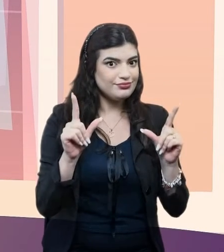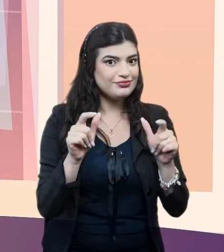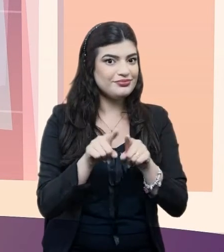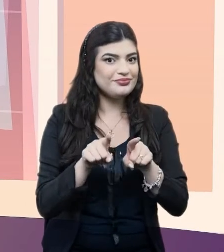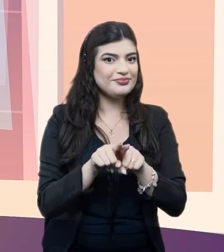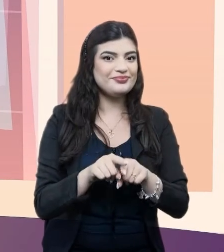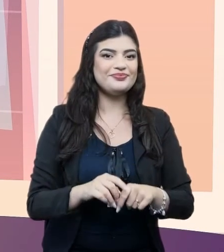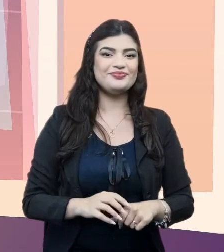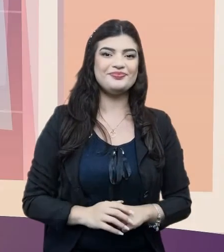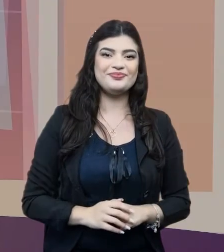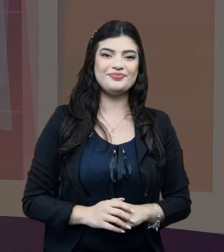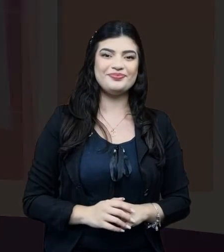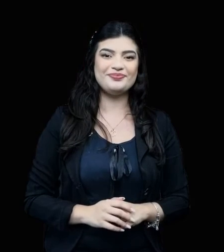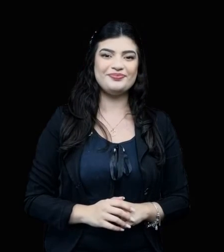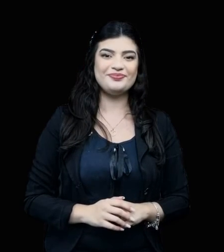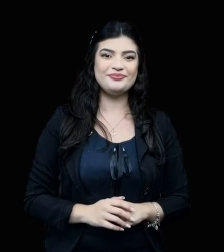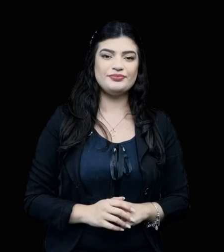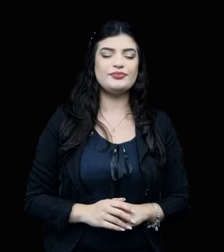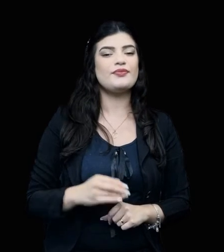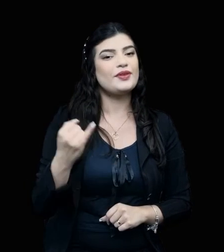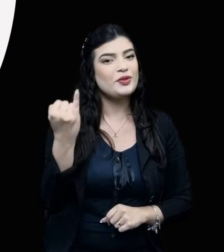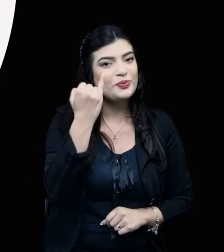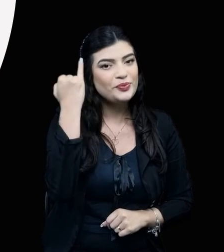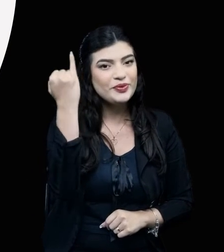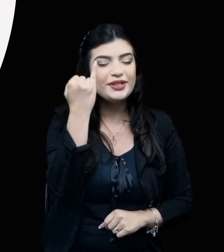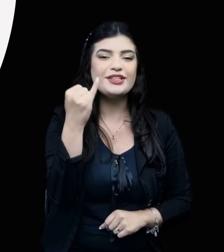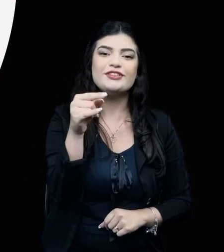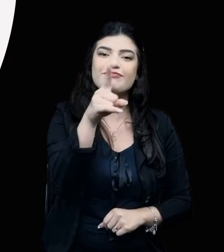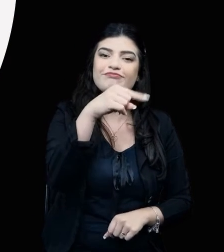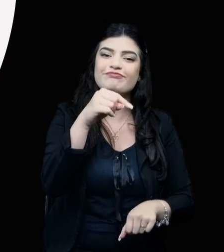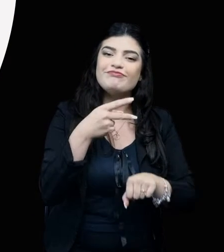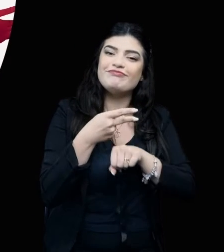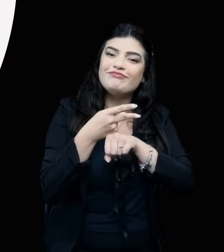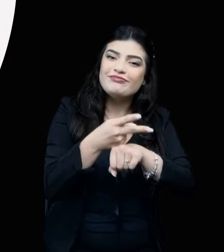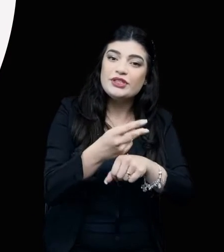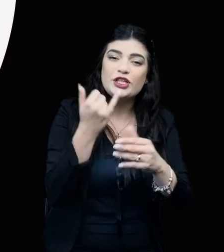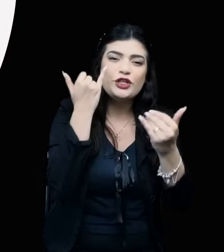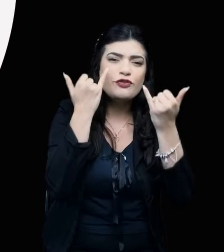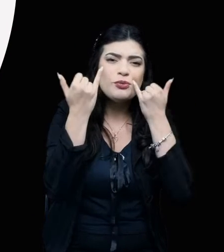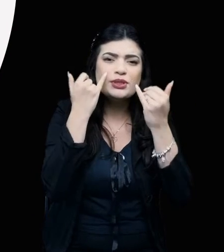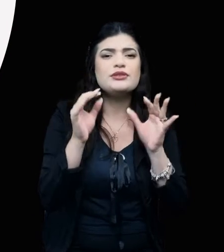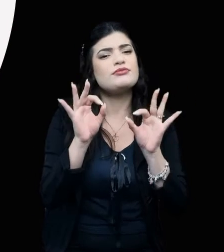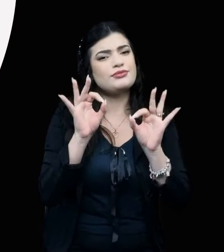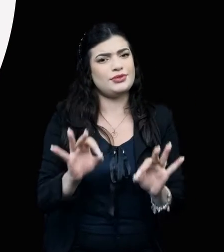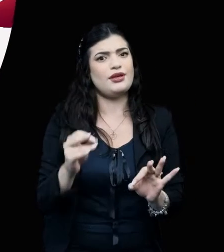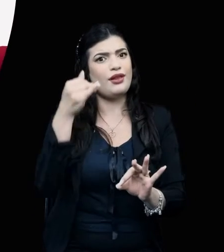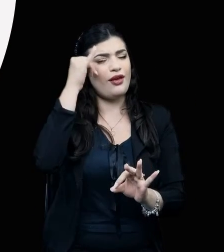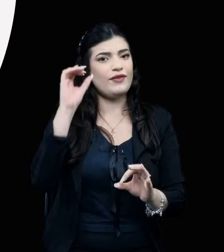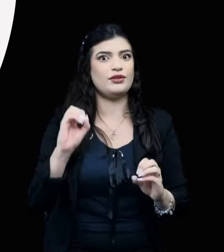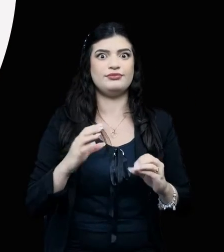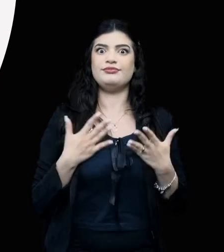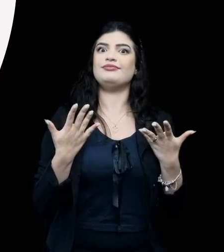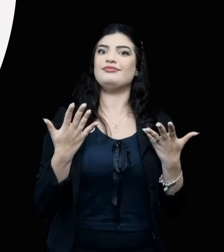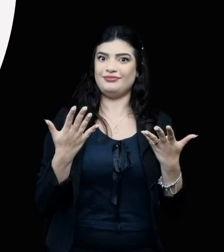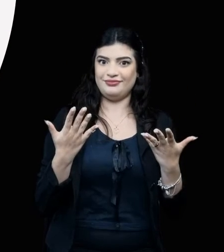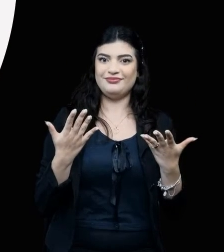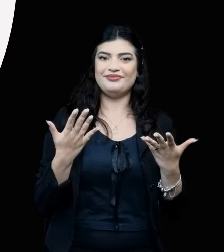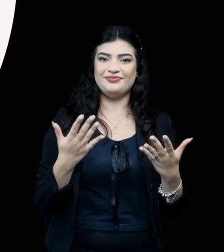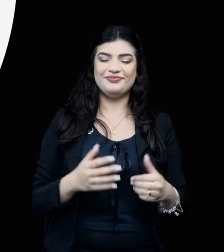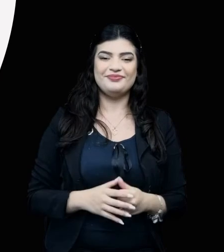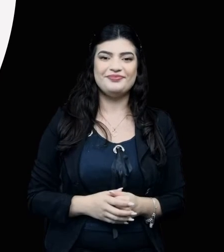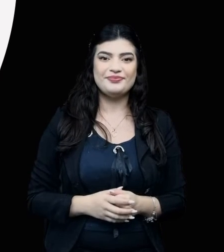atenta. Obrigada. É muito importante buscar informações oficiais para não ter essas